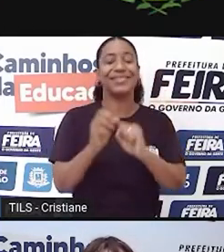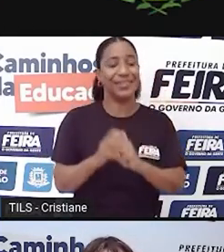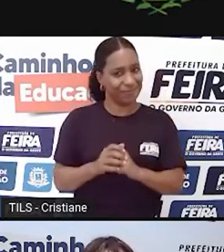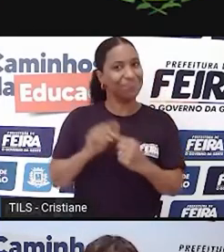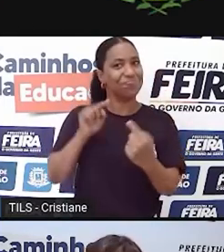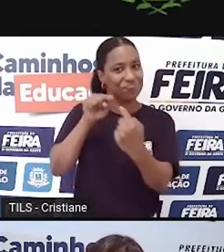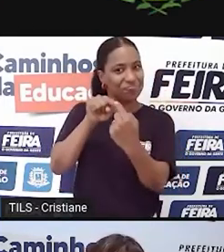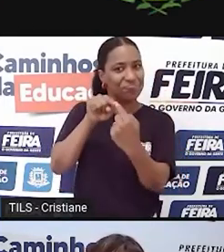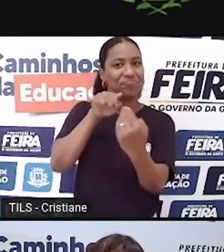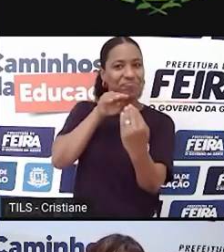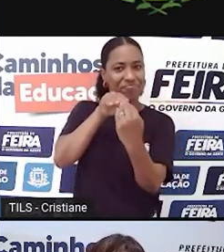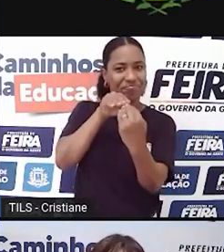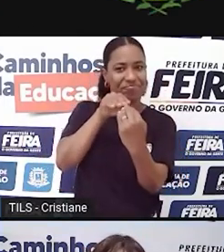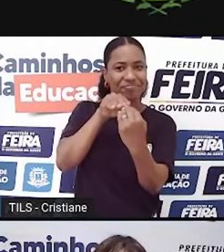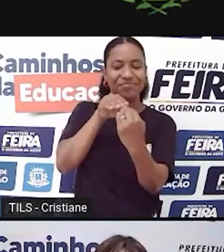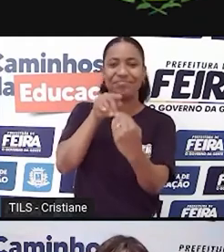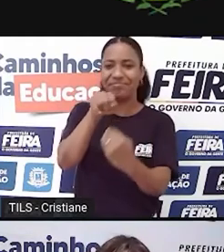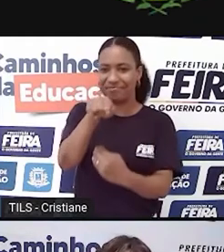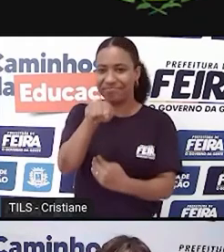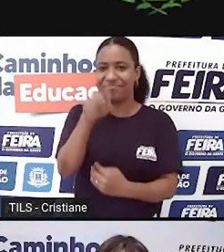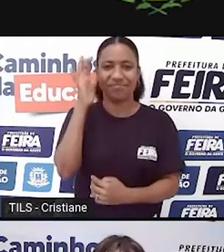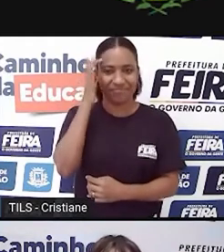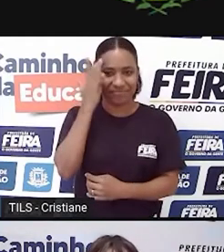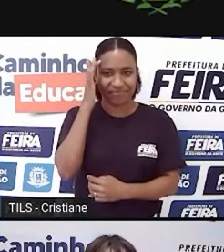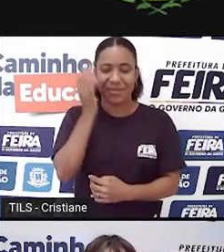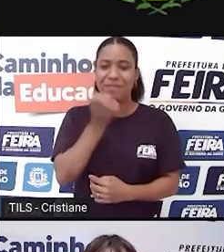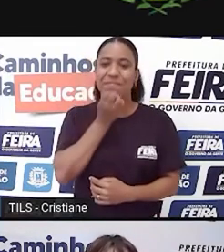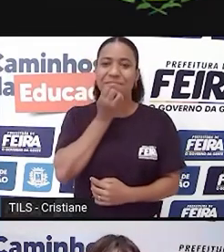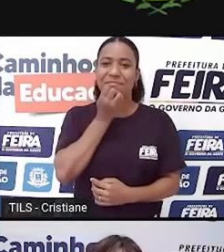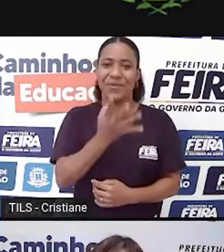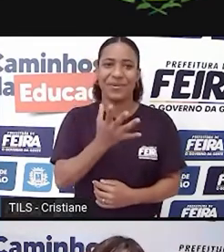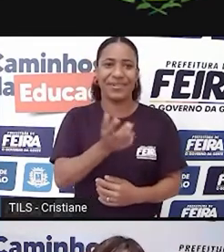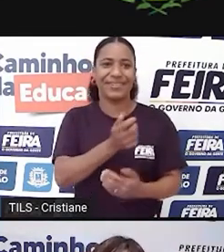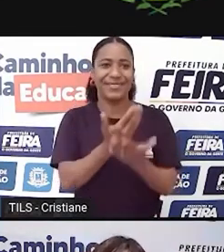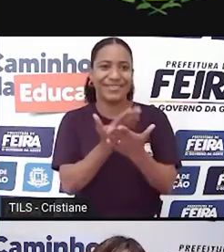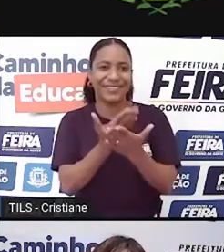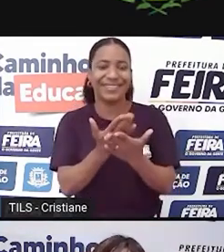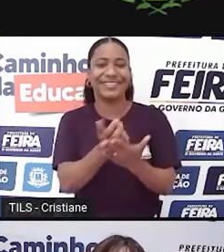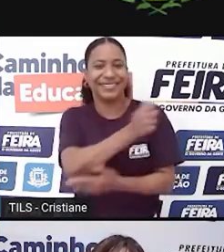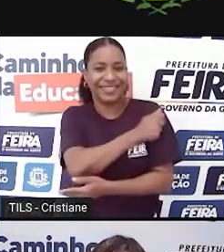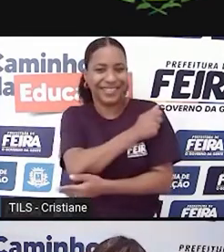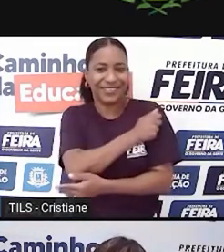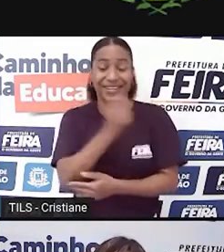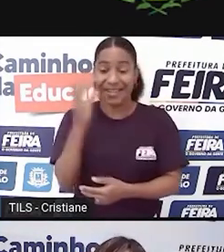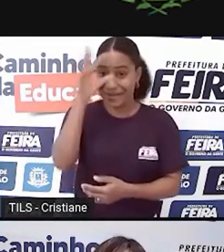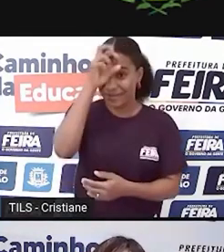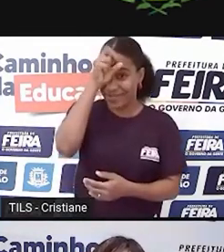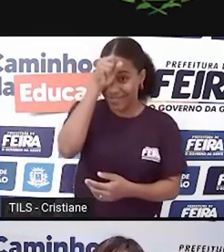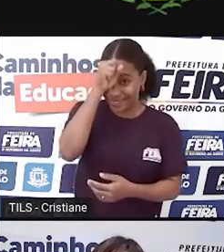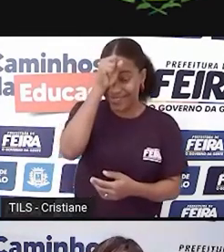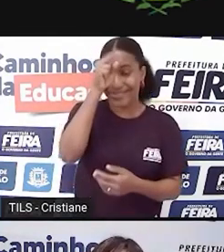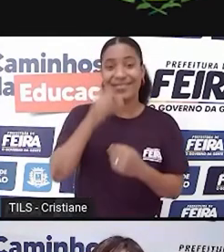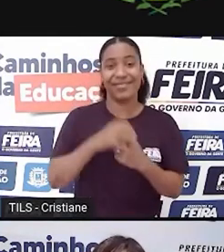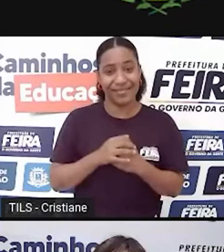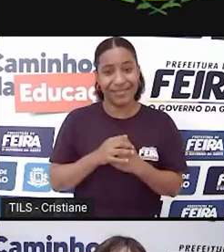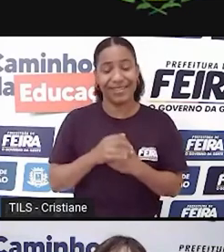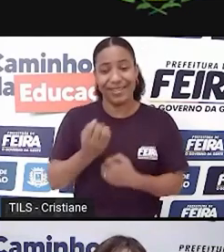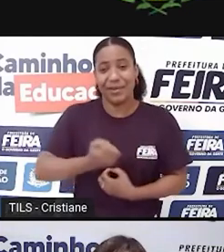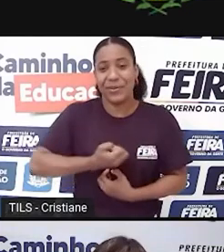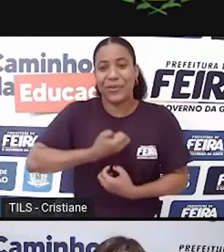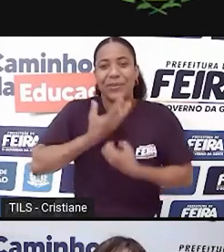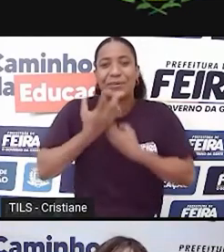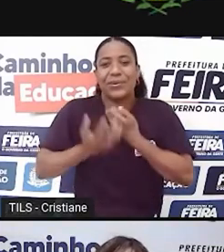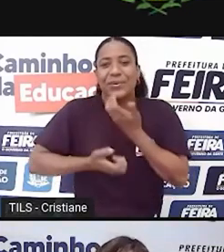visão e espero que tenhamos tocado os nossos alunos nesse sentido, né? De que a expressão poética, ela é importante